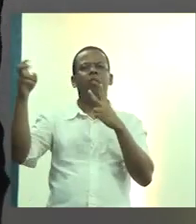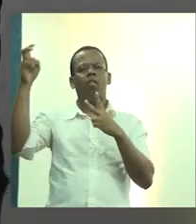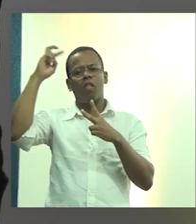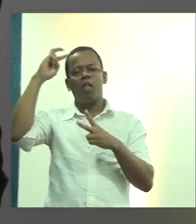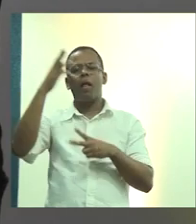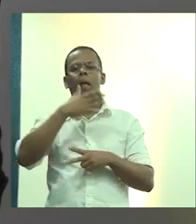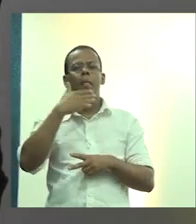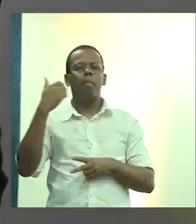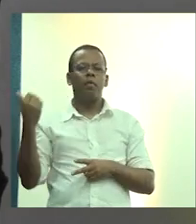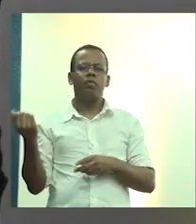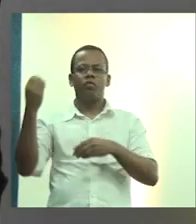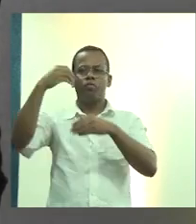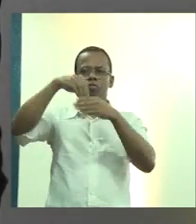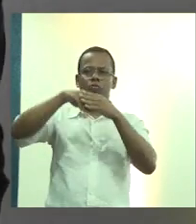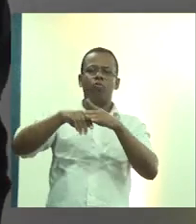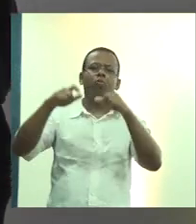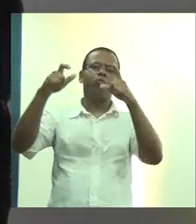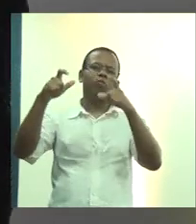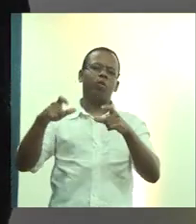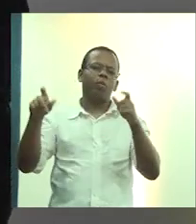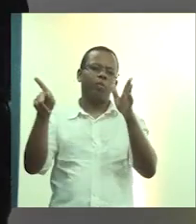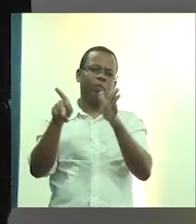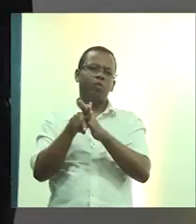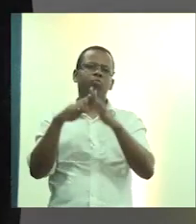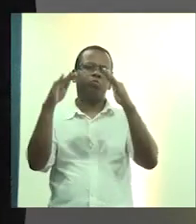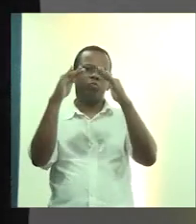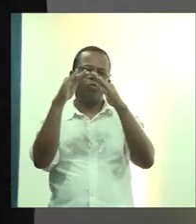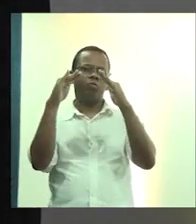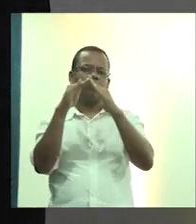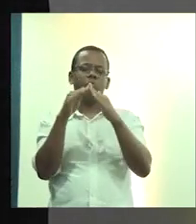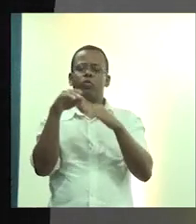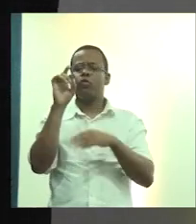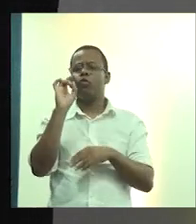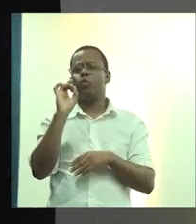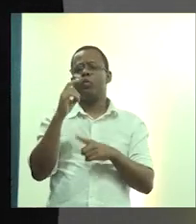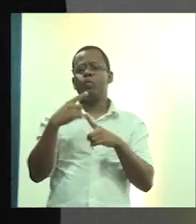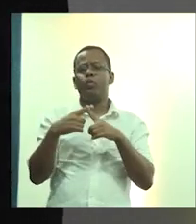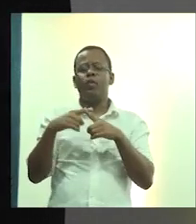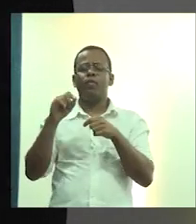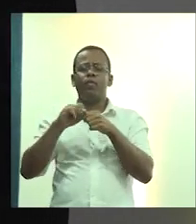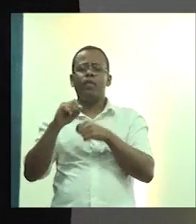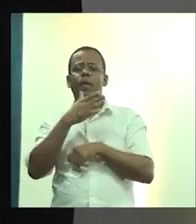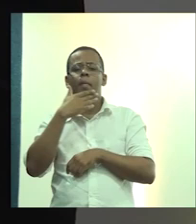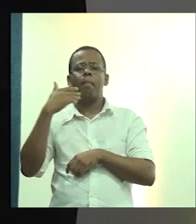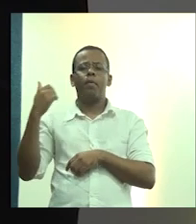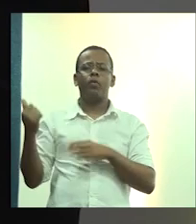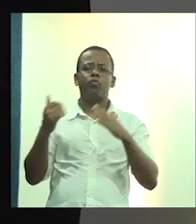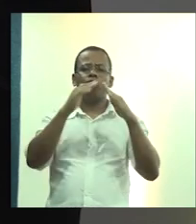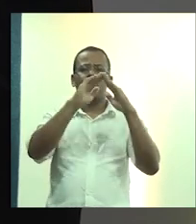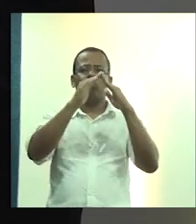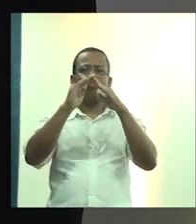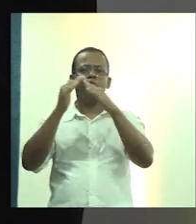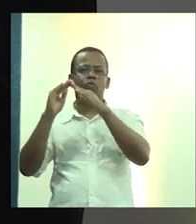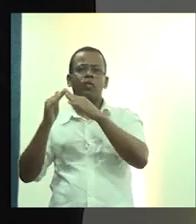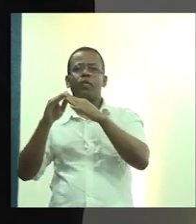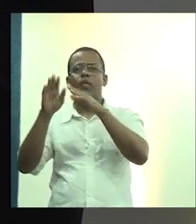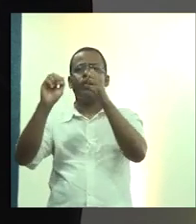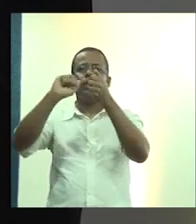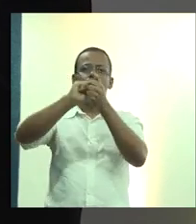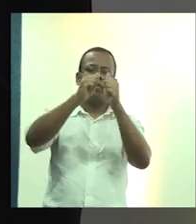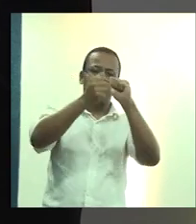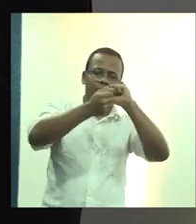pessoas nos seus locais de moradia, simplesmente fazendo melhorias habitacionais, adequando essas